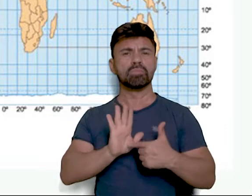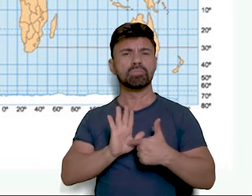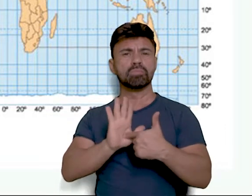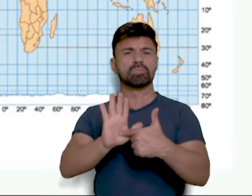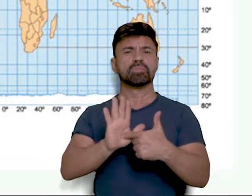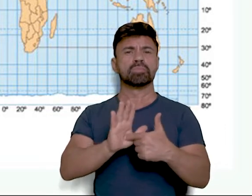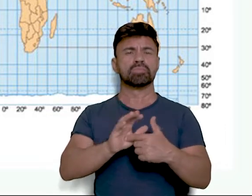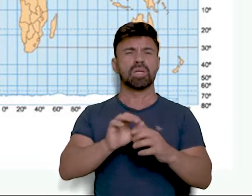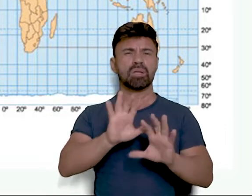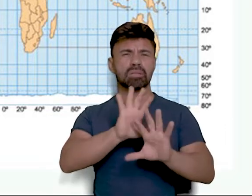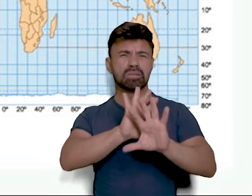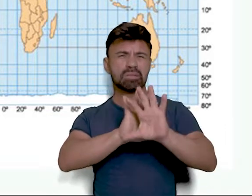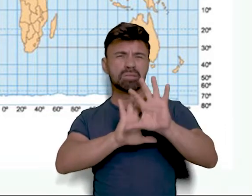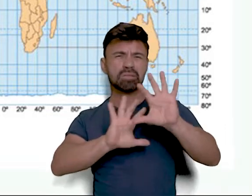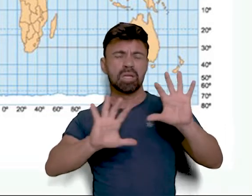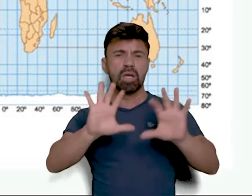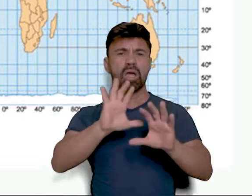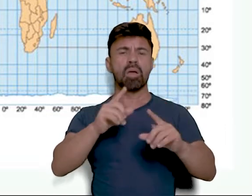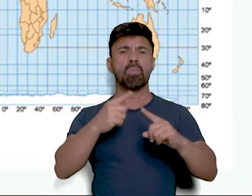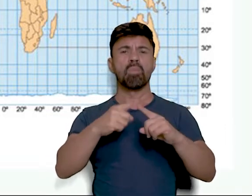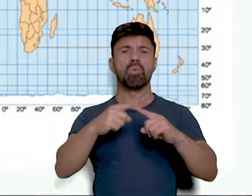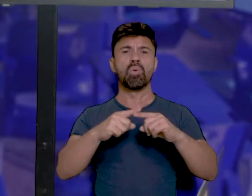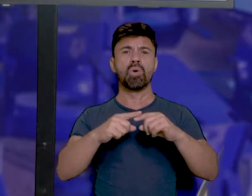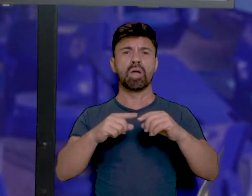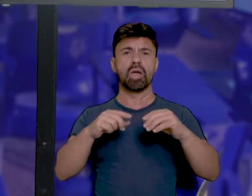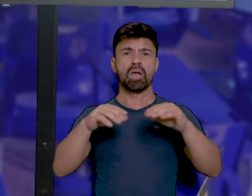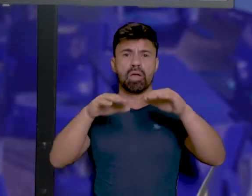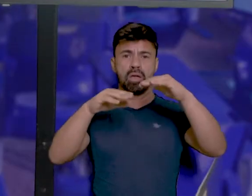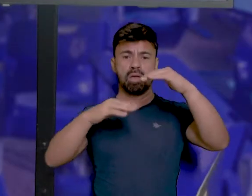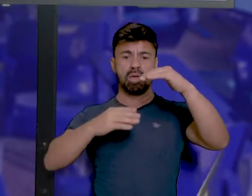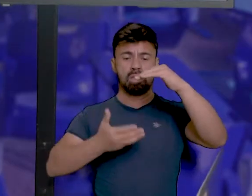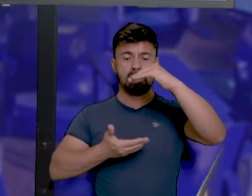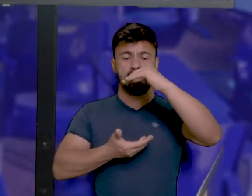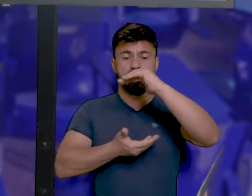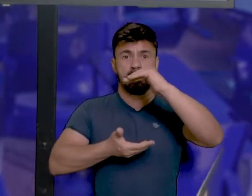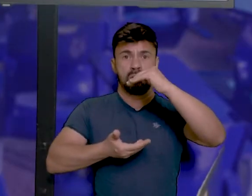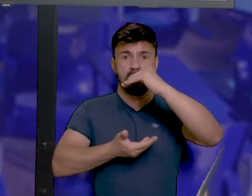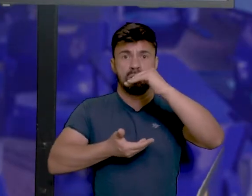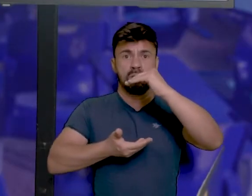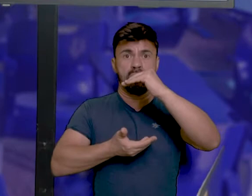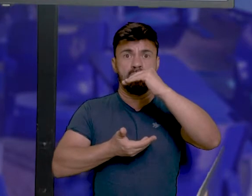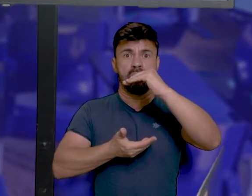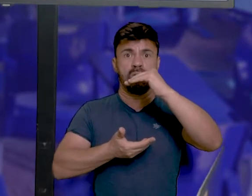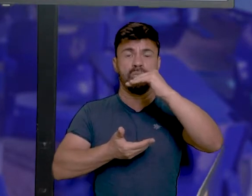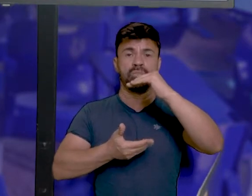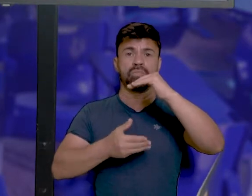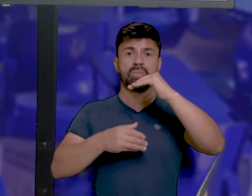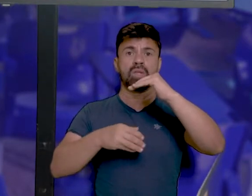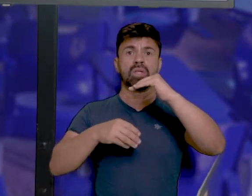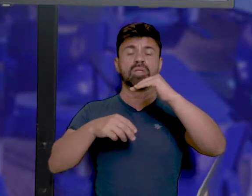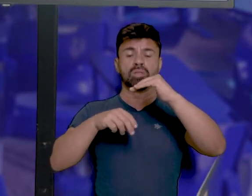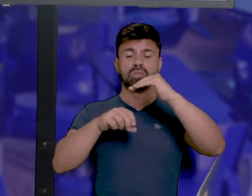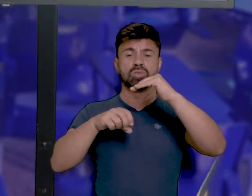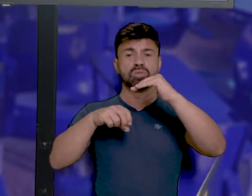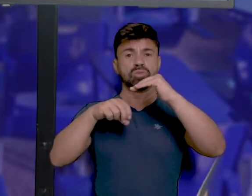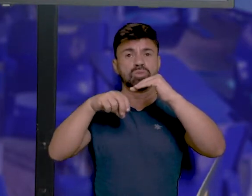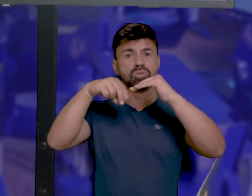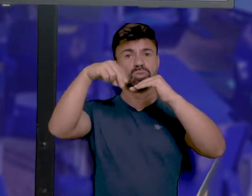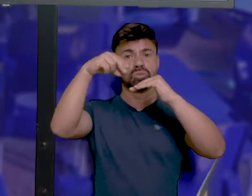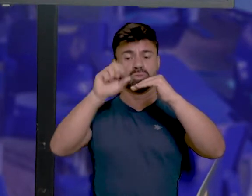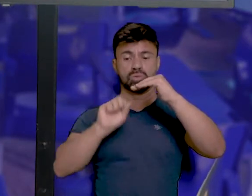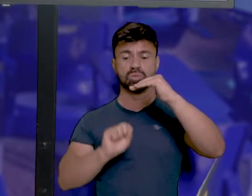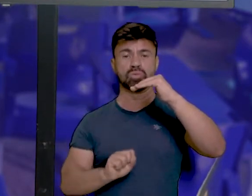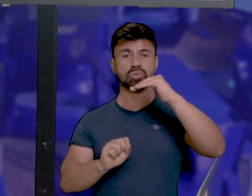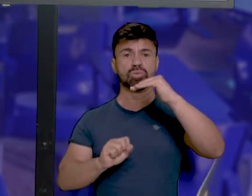um pouco distorcida, onde os polos são mais achatados, polo sul e o polo norte, e dá um destaque maior aos